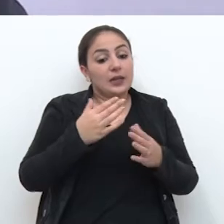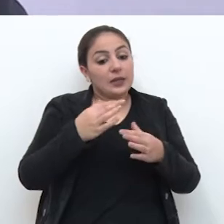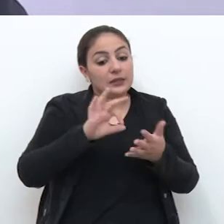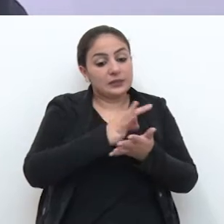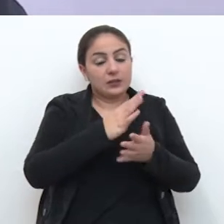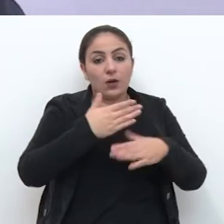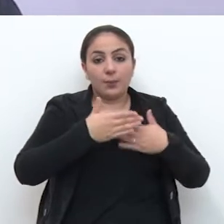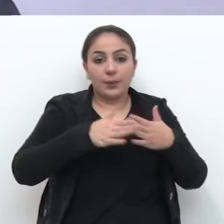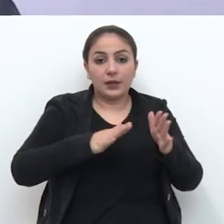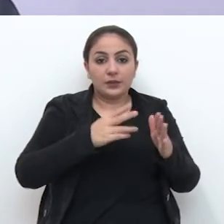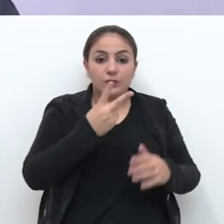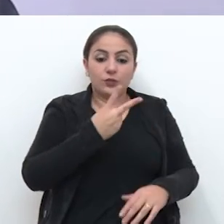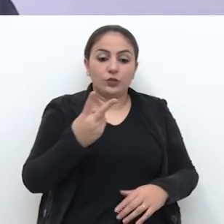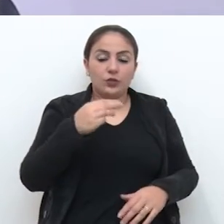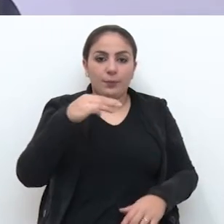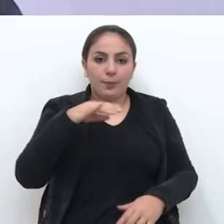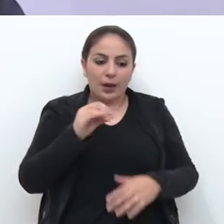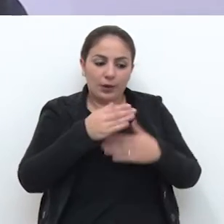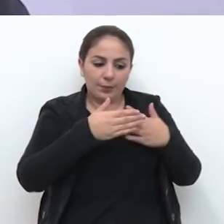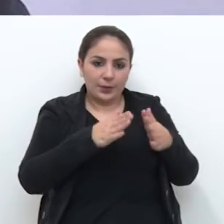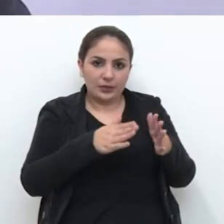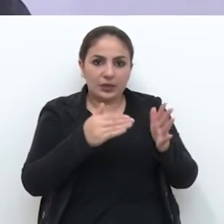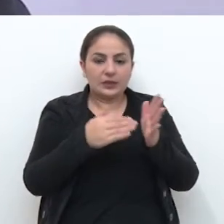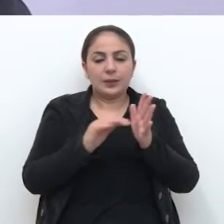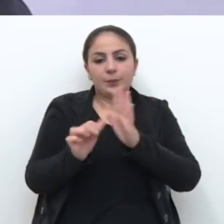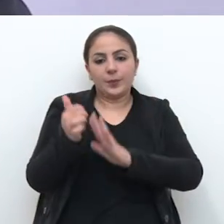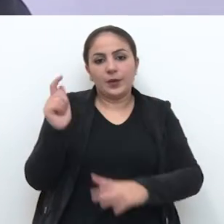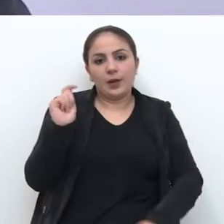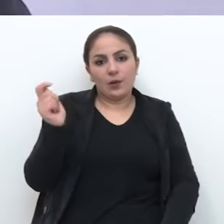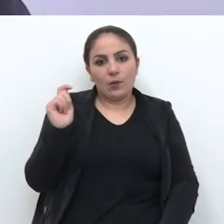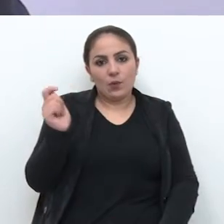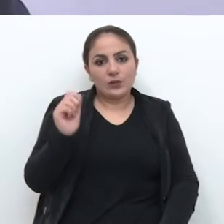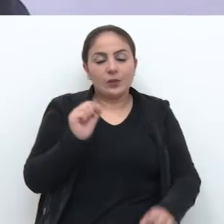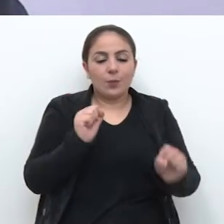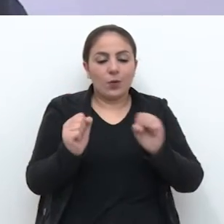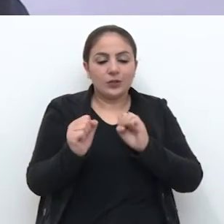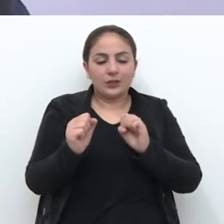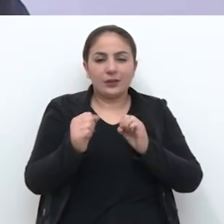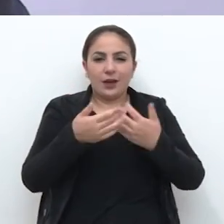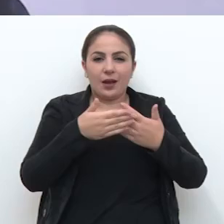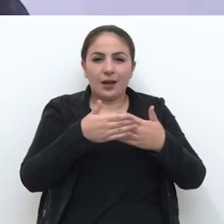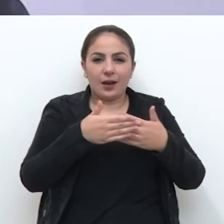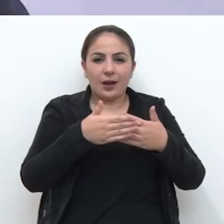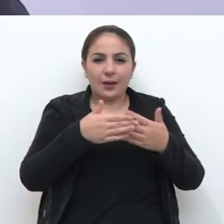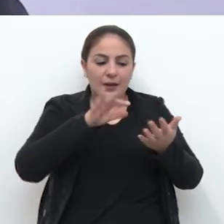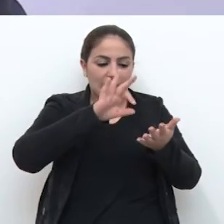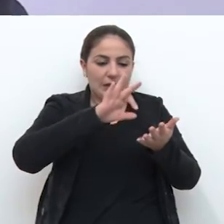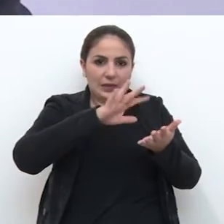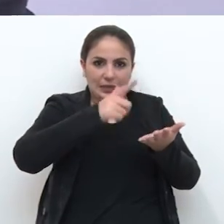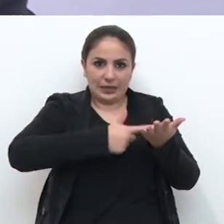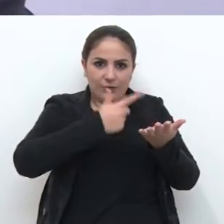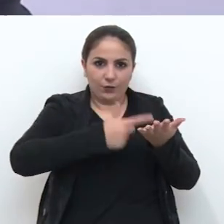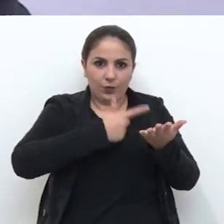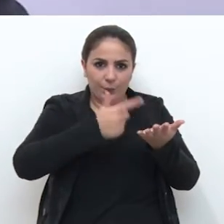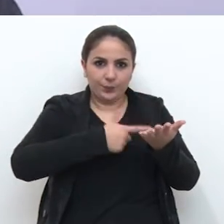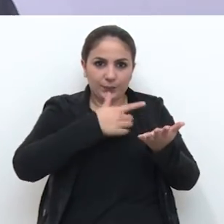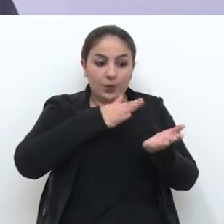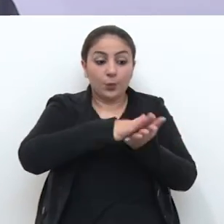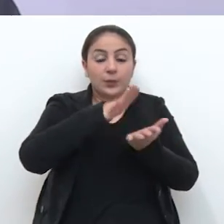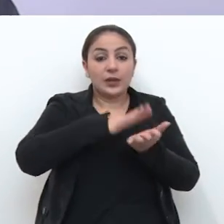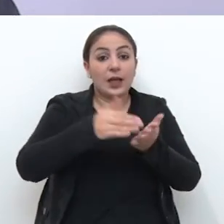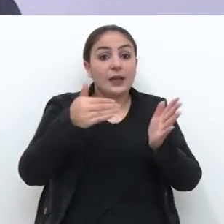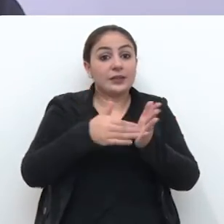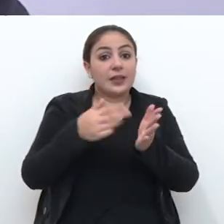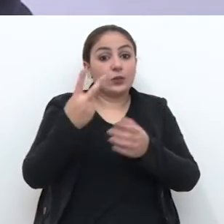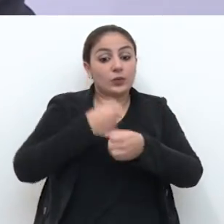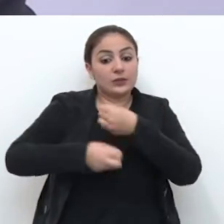maio, vai até 1º de agosto, né? E contempla obras lançadas até dois anos atrás.